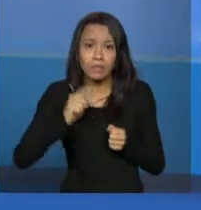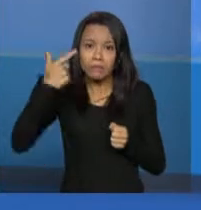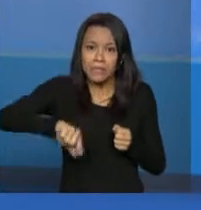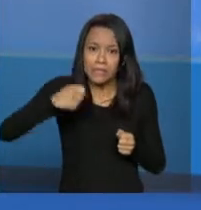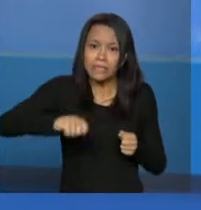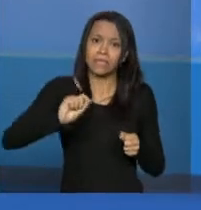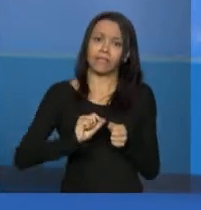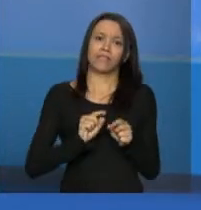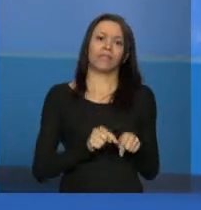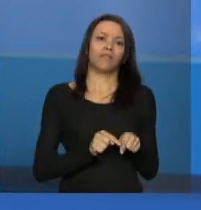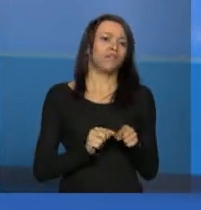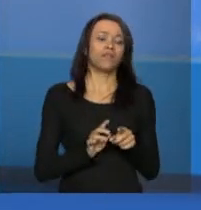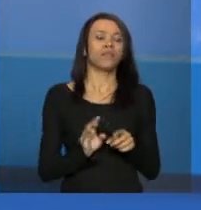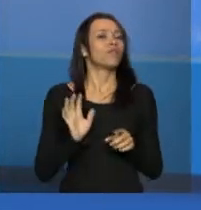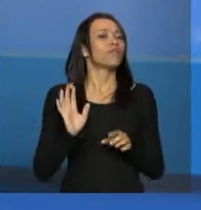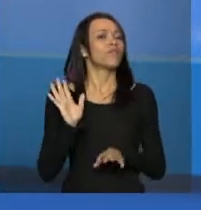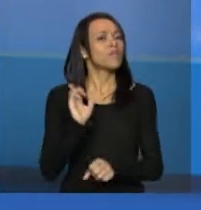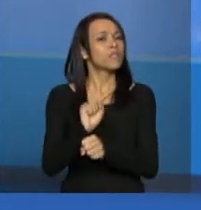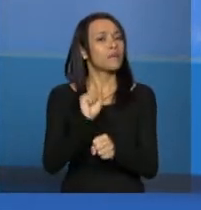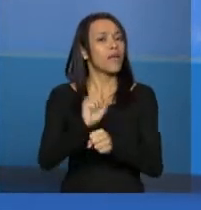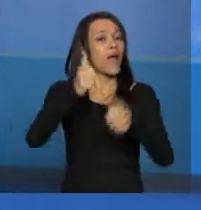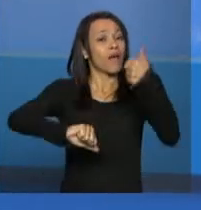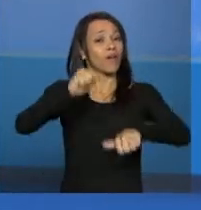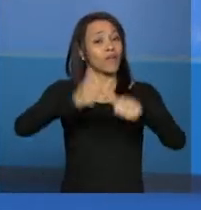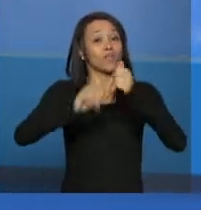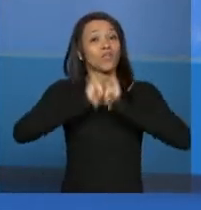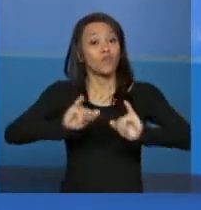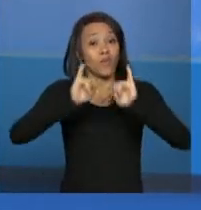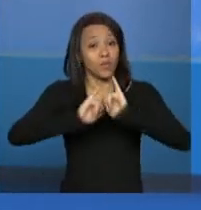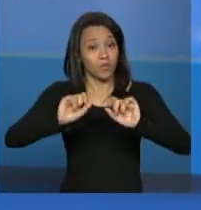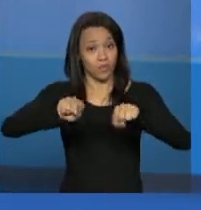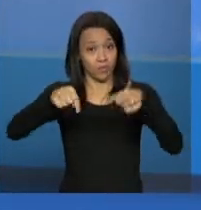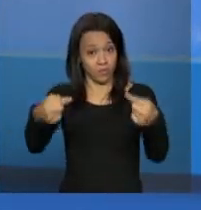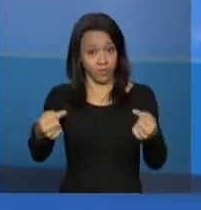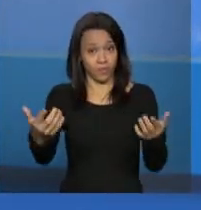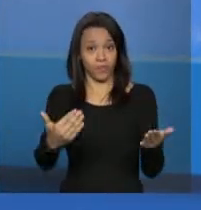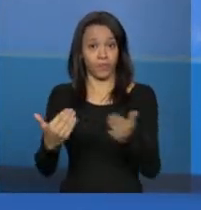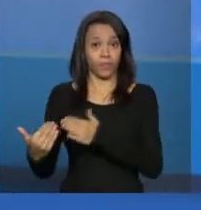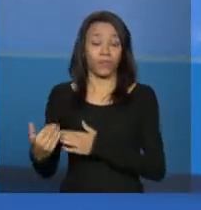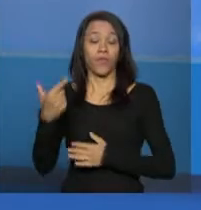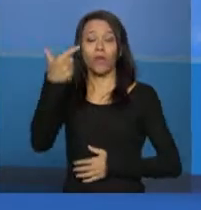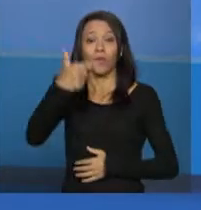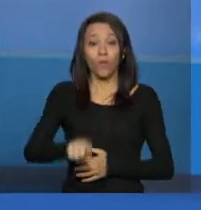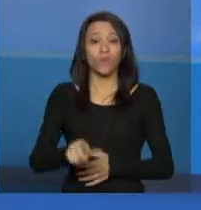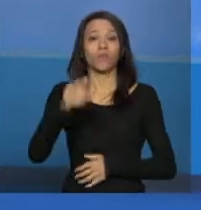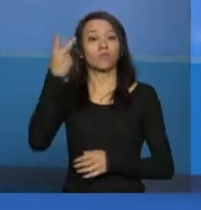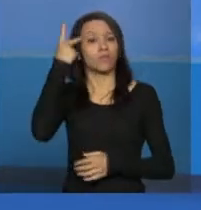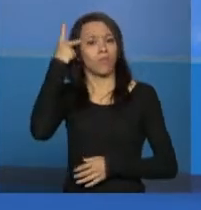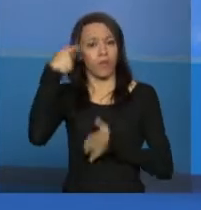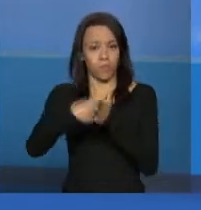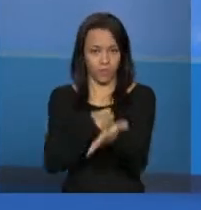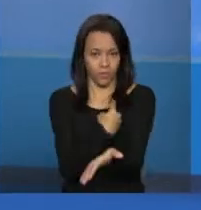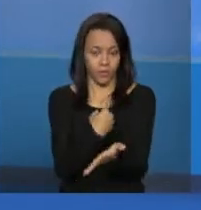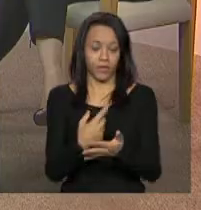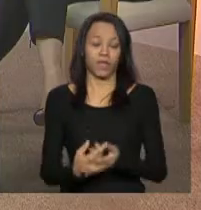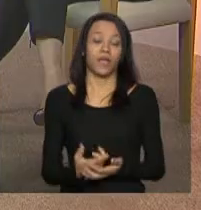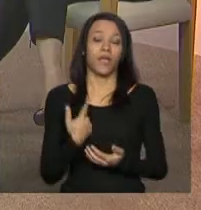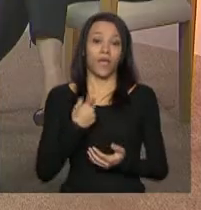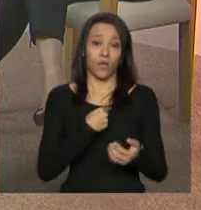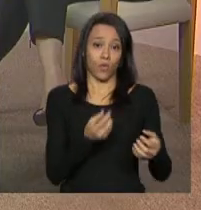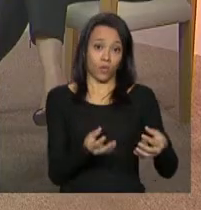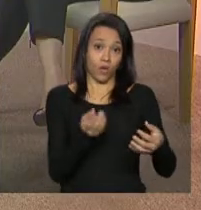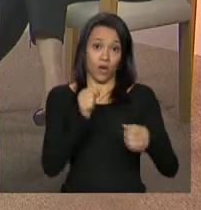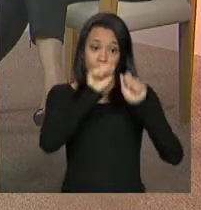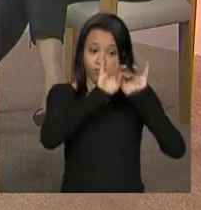momento vamos aguardar a avaliação das informações primeiro tá certo bom José Carlos da Cunha São Paulo finalizei a sessão 3 antes de